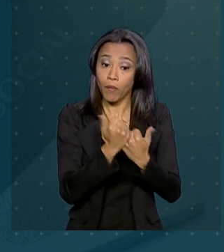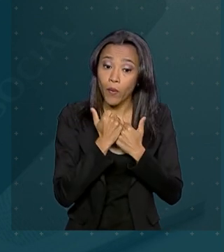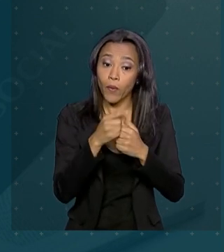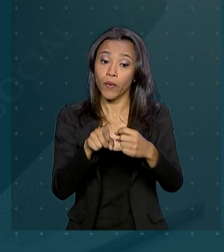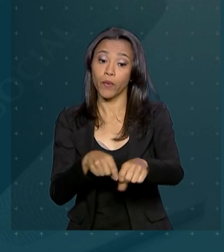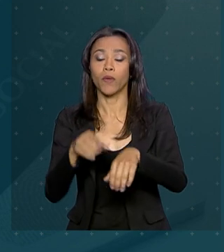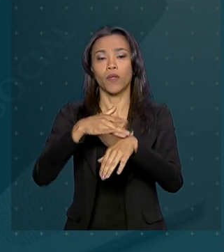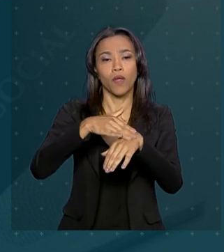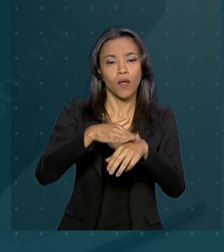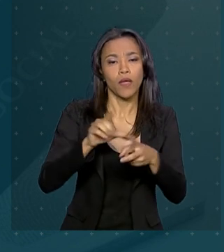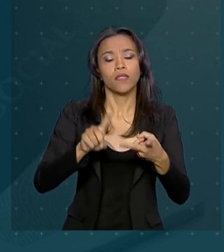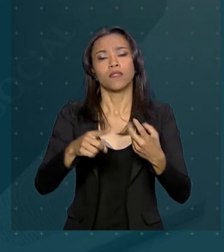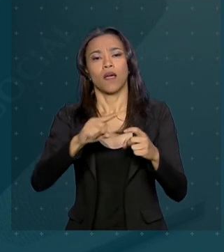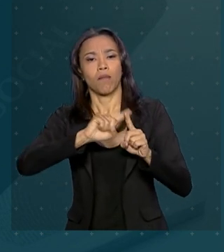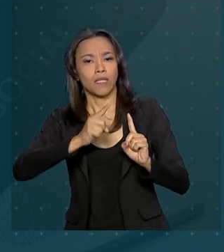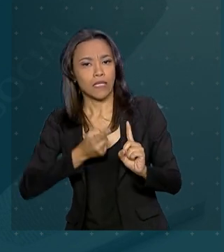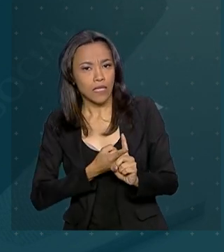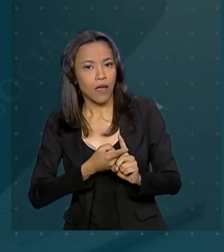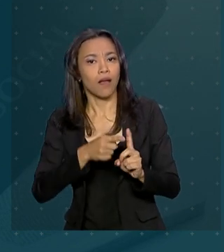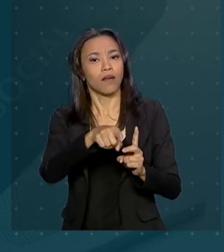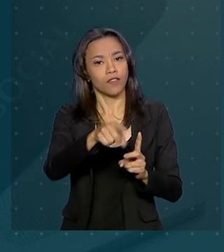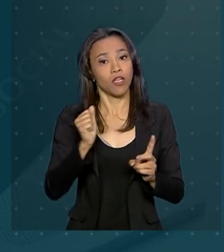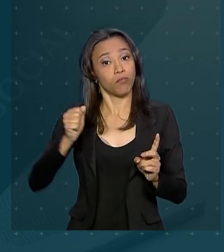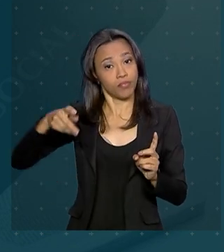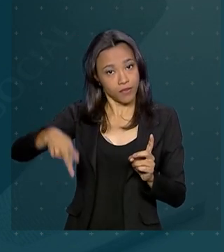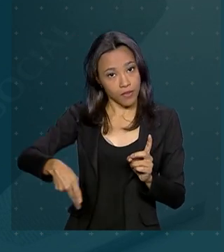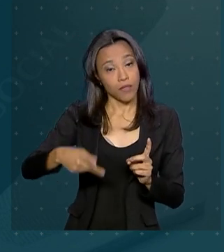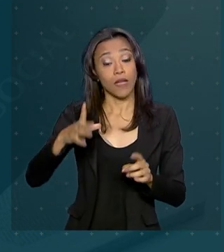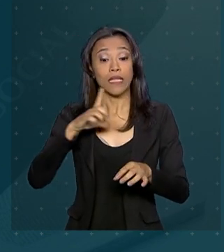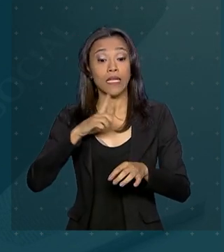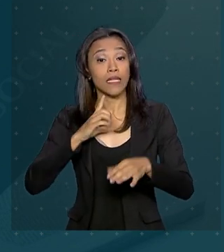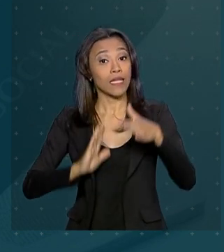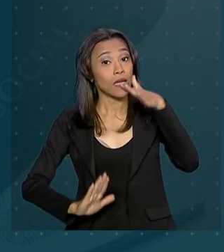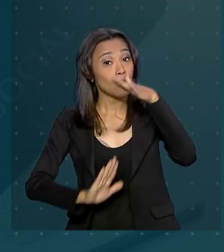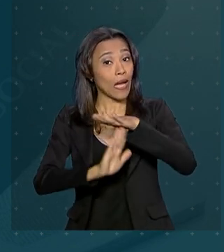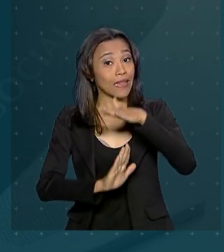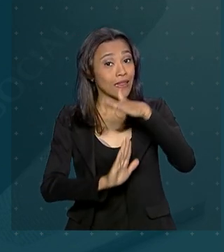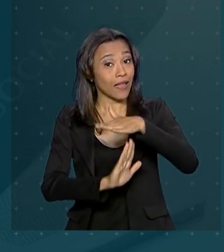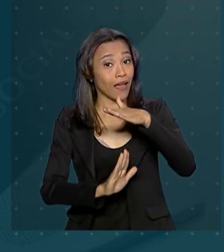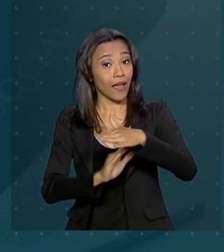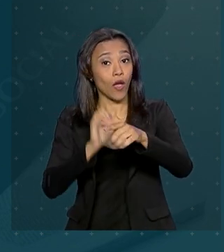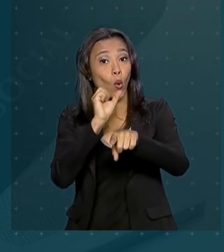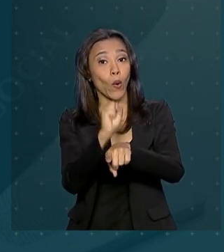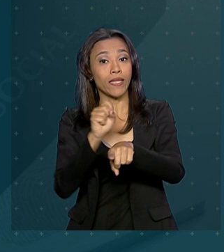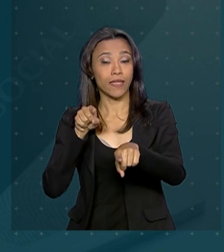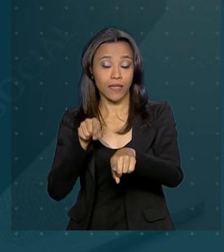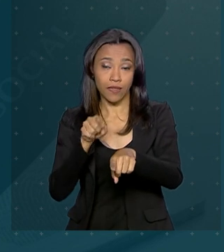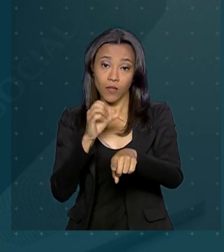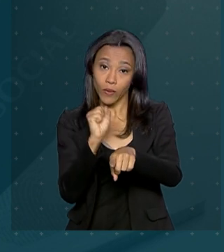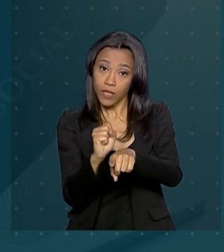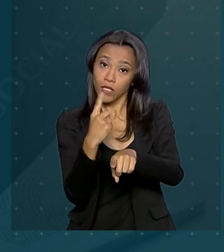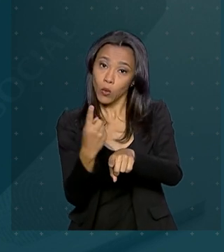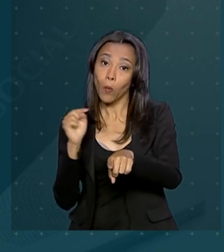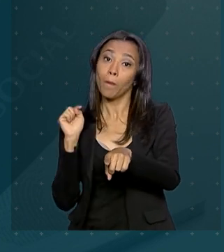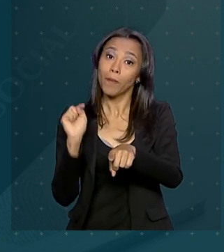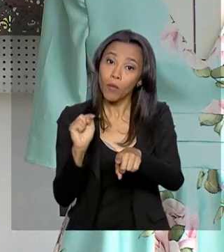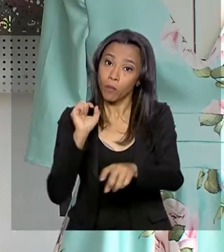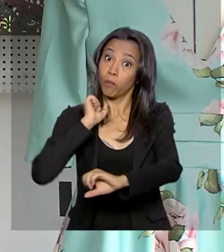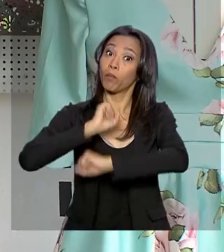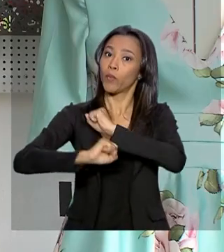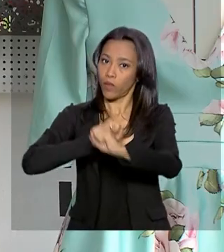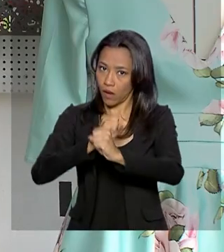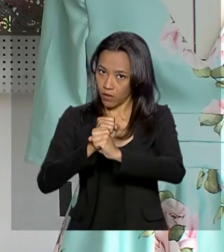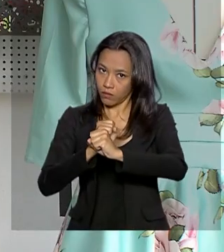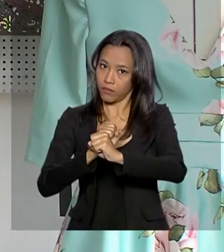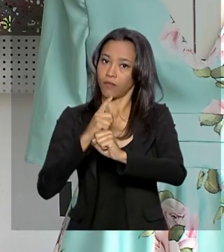maternidade. Para se tornar MEI, é preciso ter um teto de faturamento de até 81 mil reais por ano. O